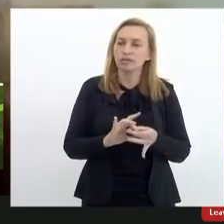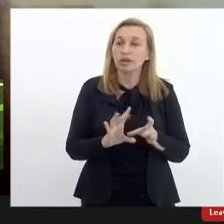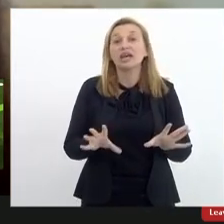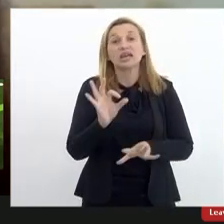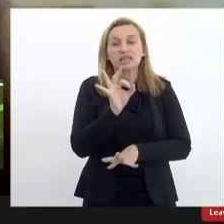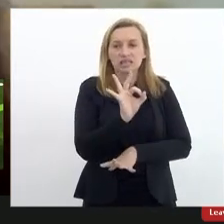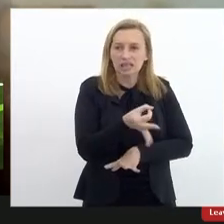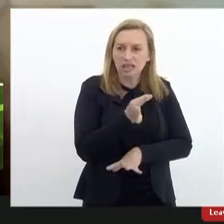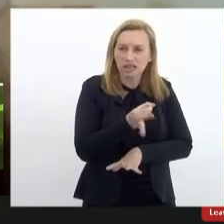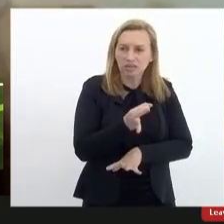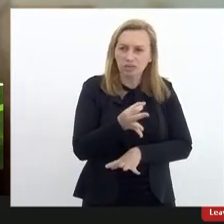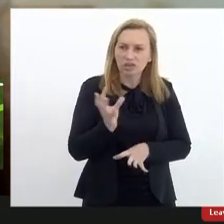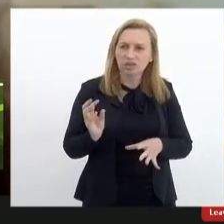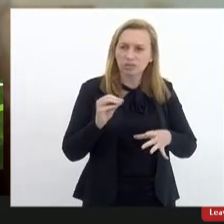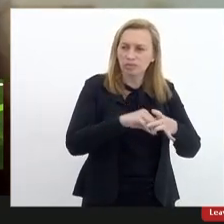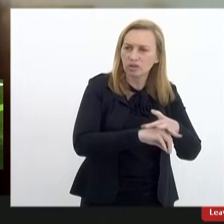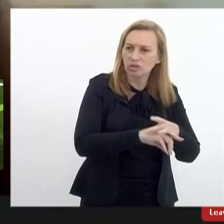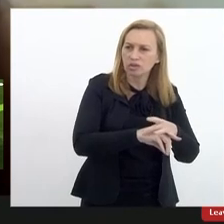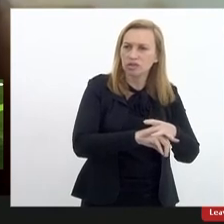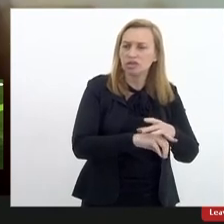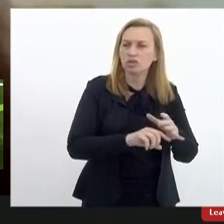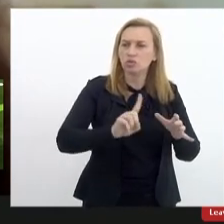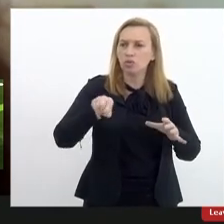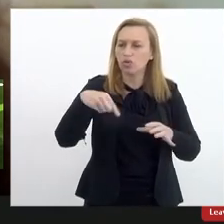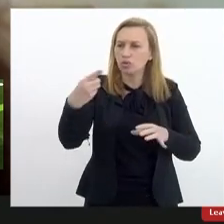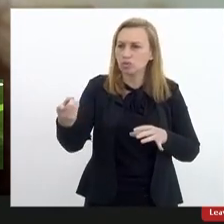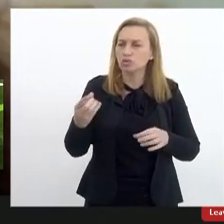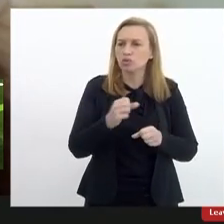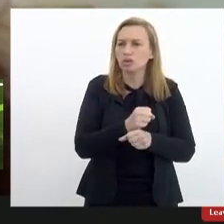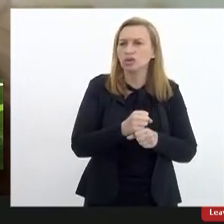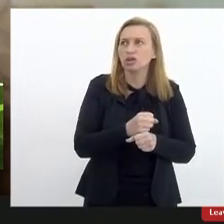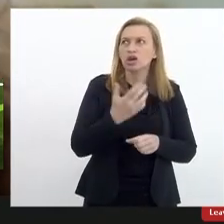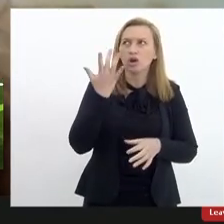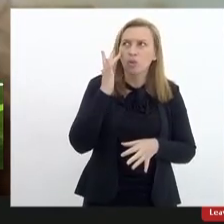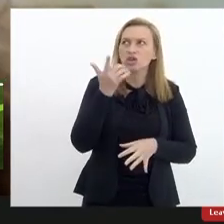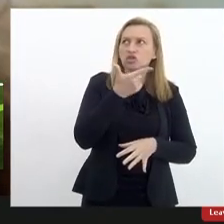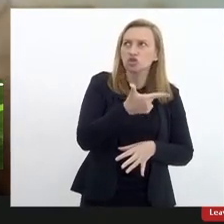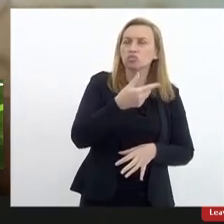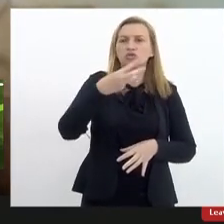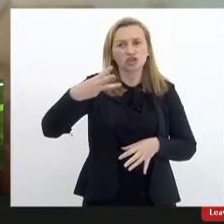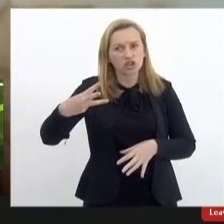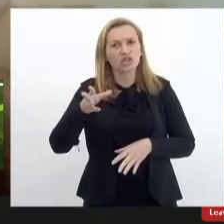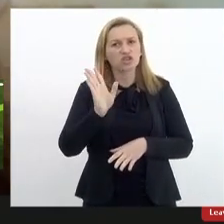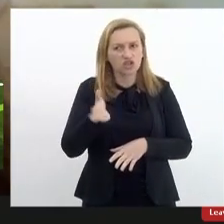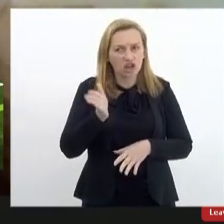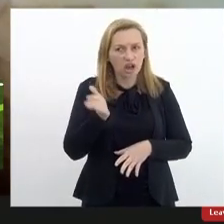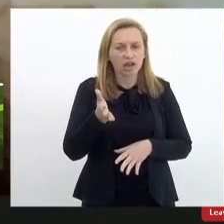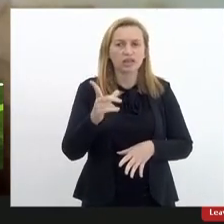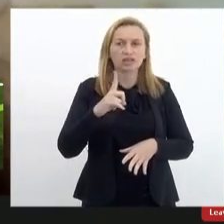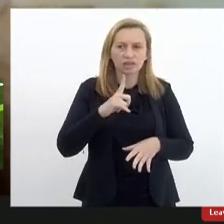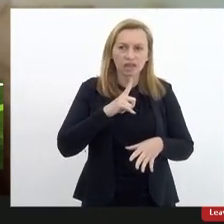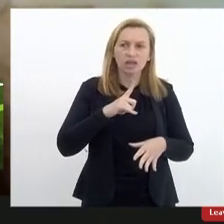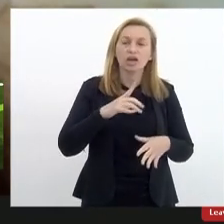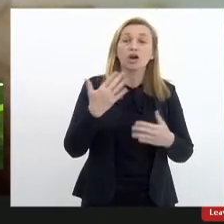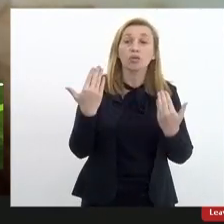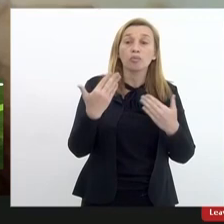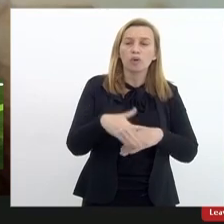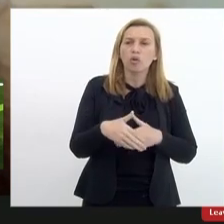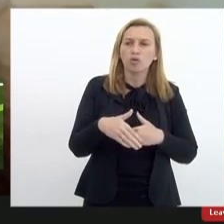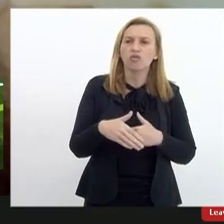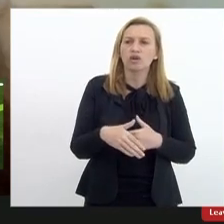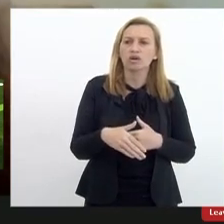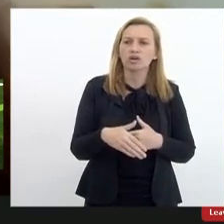provavelmente sua implantação será para o ano seguinte então creio que para 2023 já devem haver as provas do